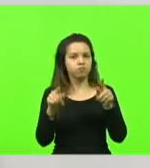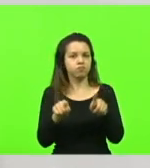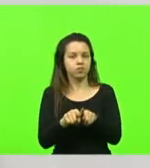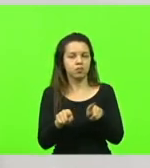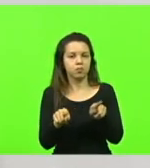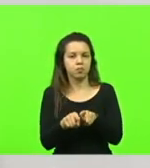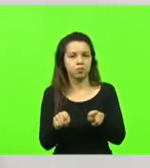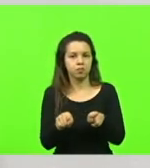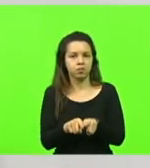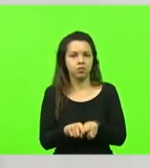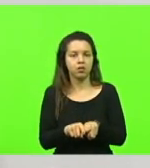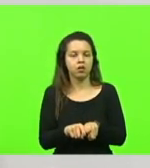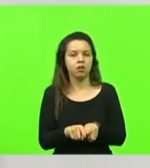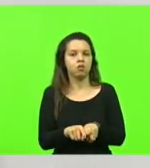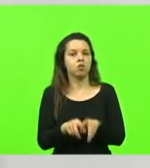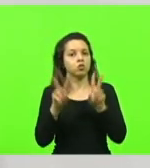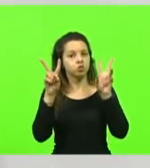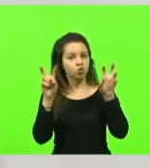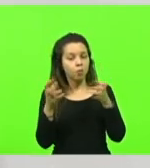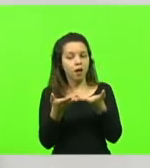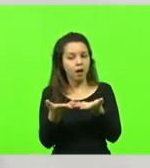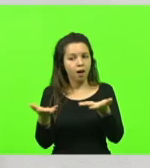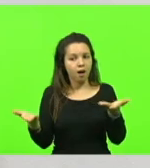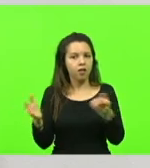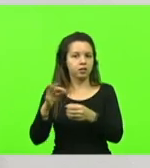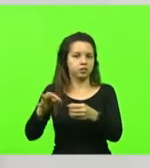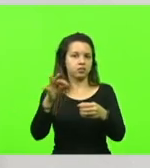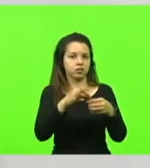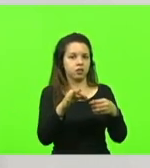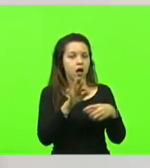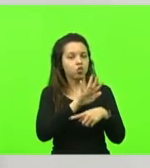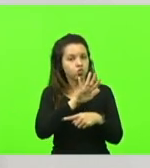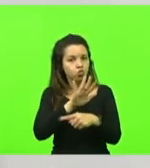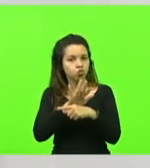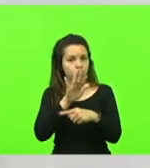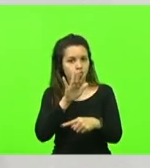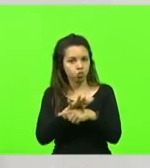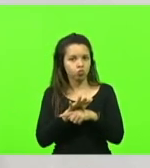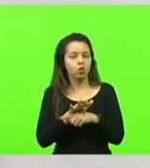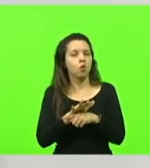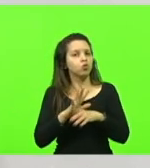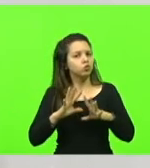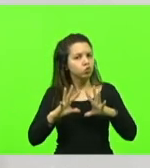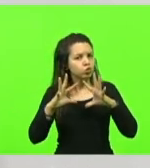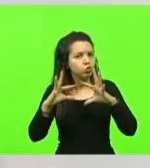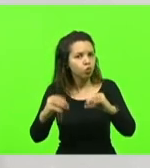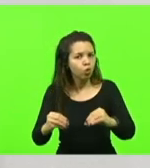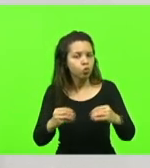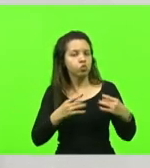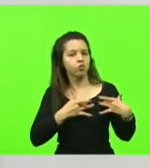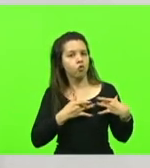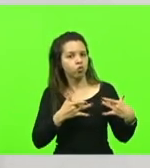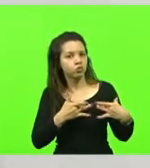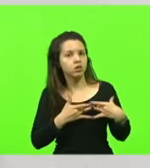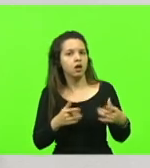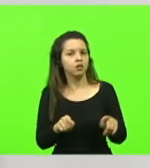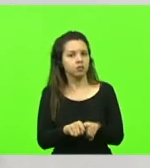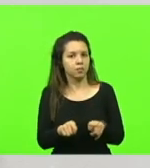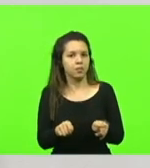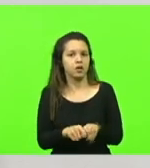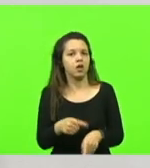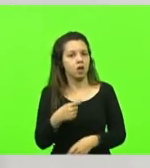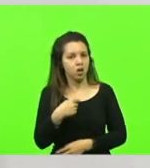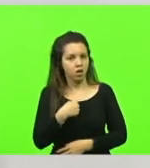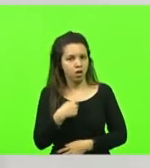referente a essas entidades, pela ajuda que têm dado, e todos os voluntários. Eu sou um